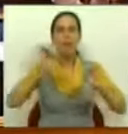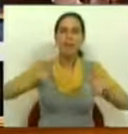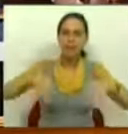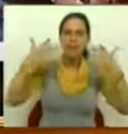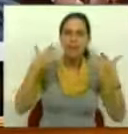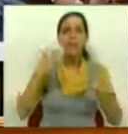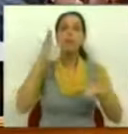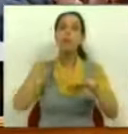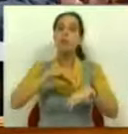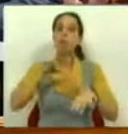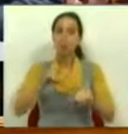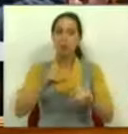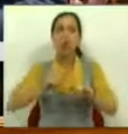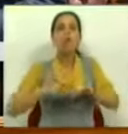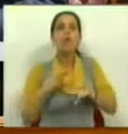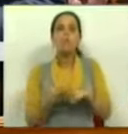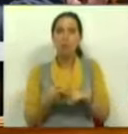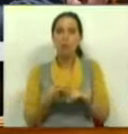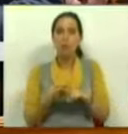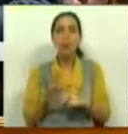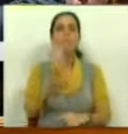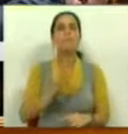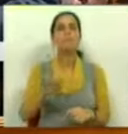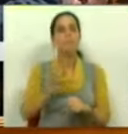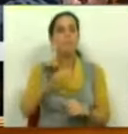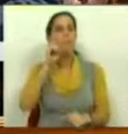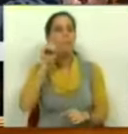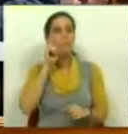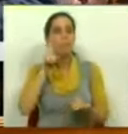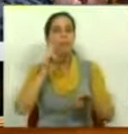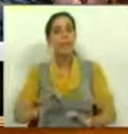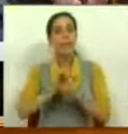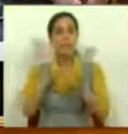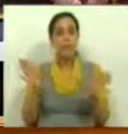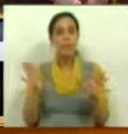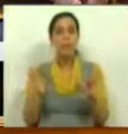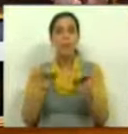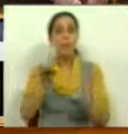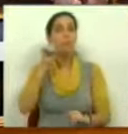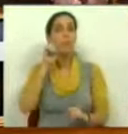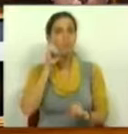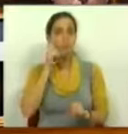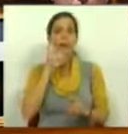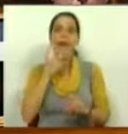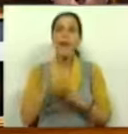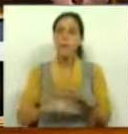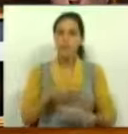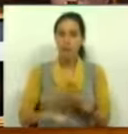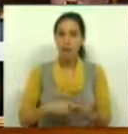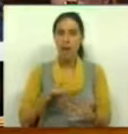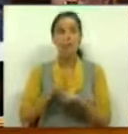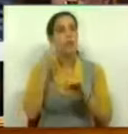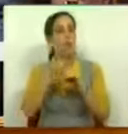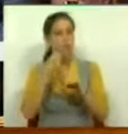iniciativas precisamente no reforço dos mecanismos que assegurem essa transparência e que assegurem a eficácia